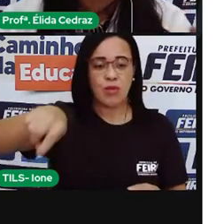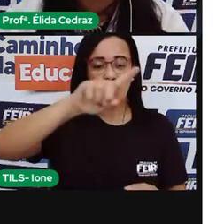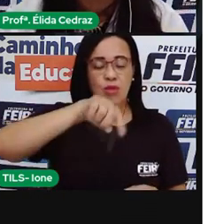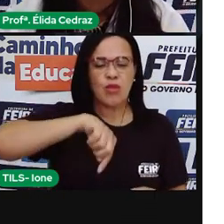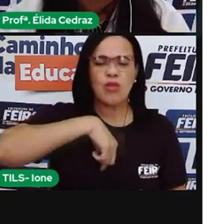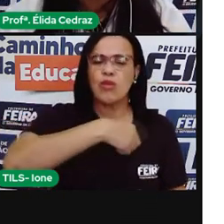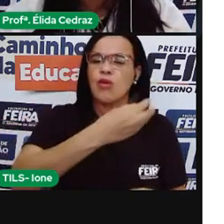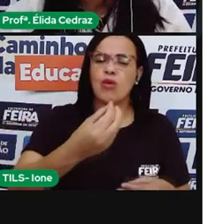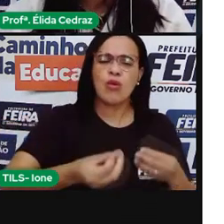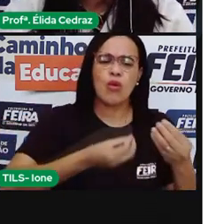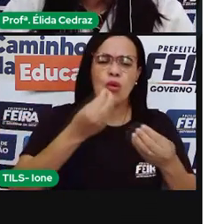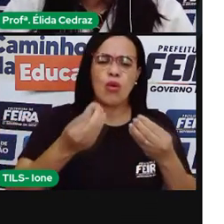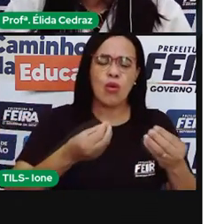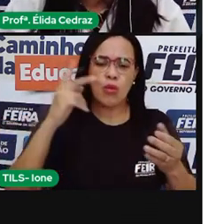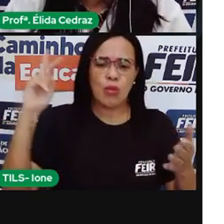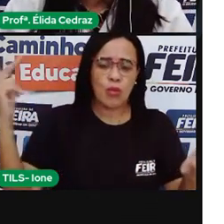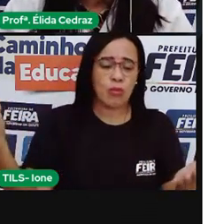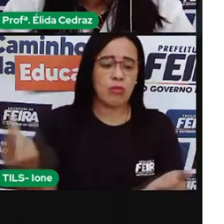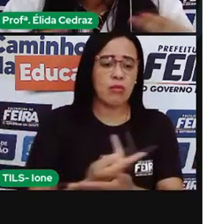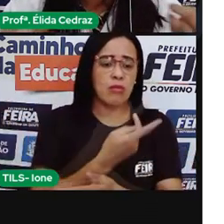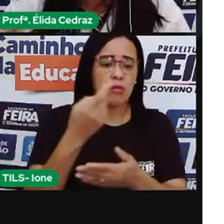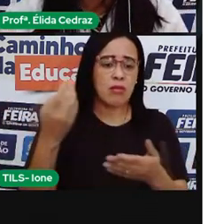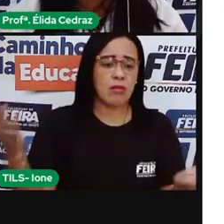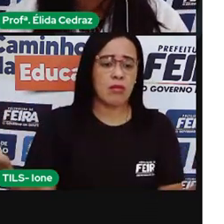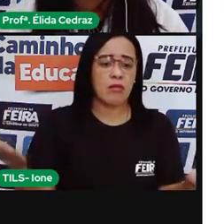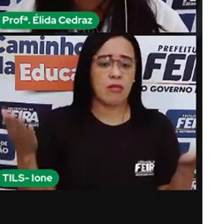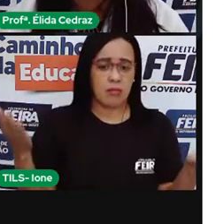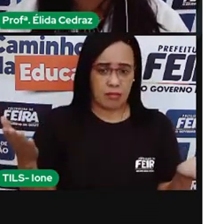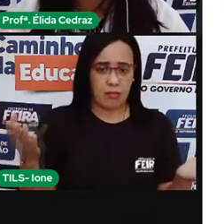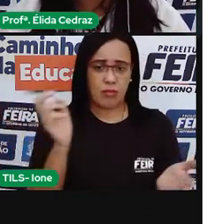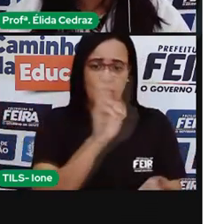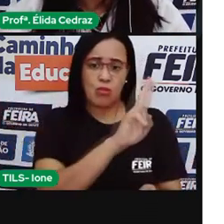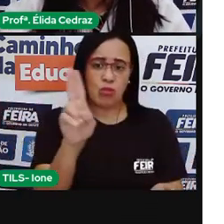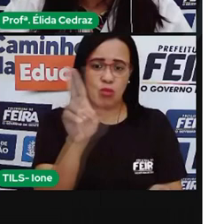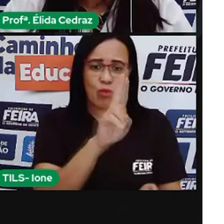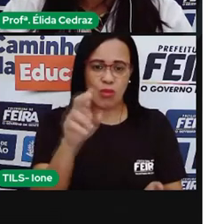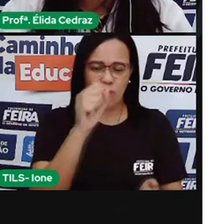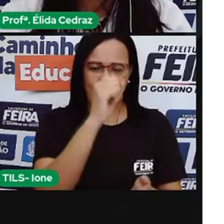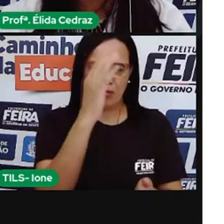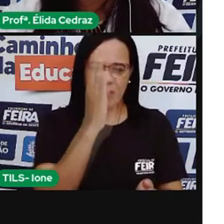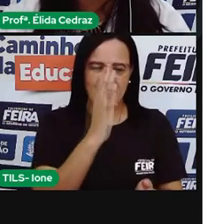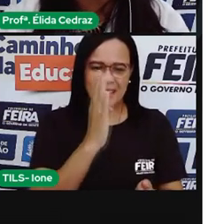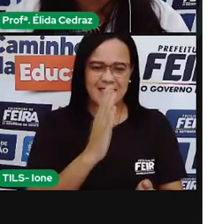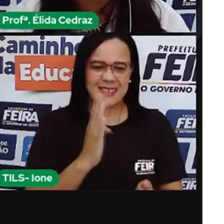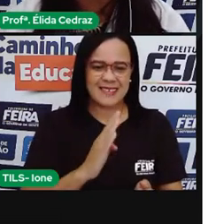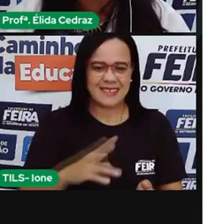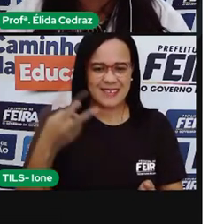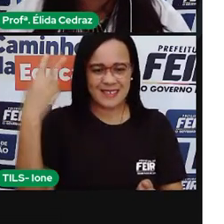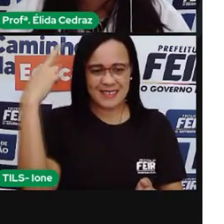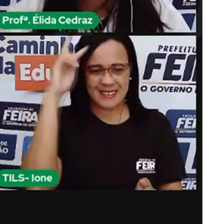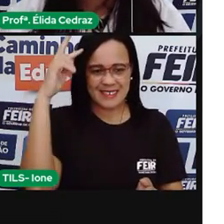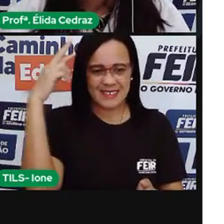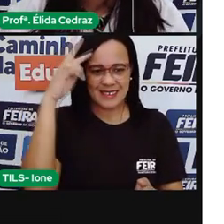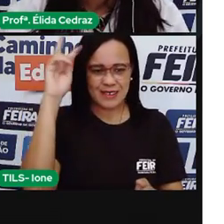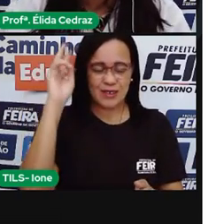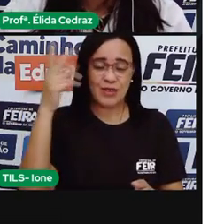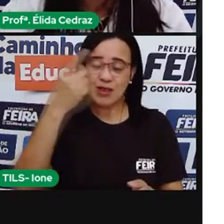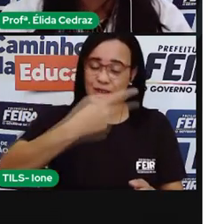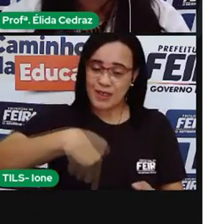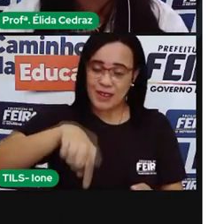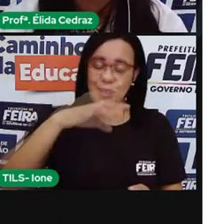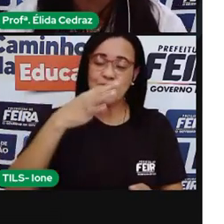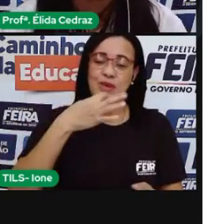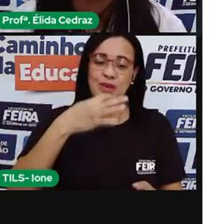aconteceu para chegar no nome Brasil, na história que nós conhecemos,